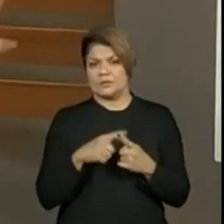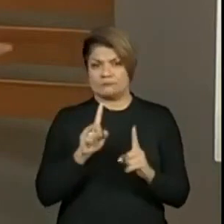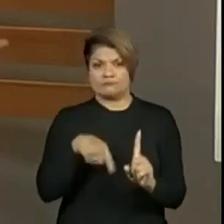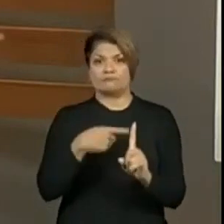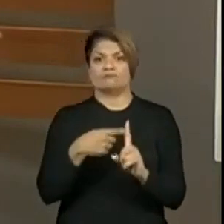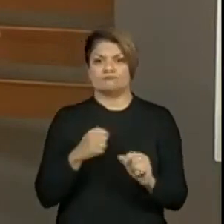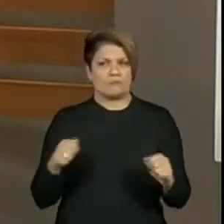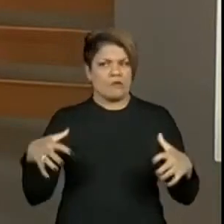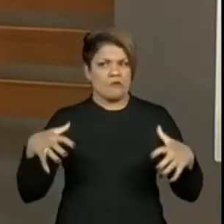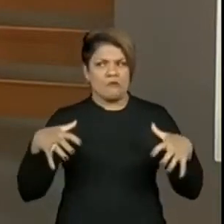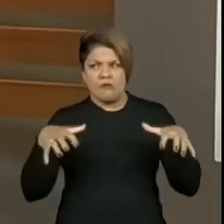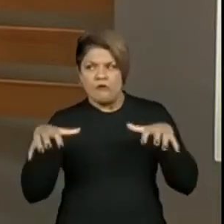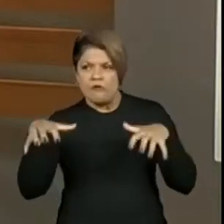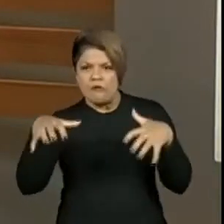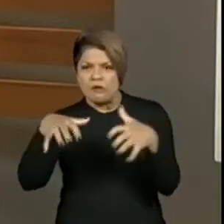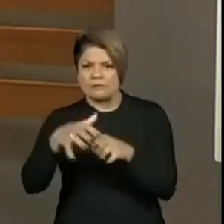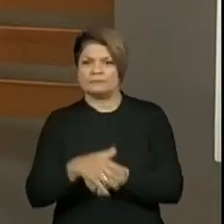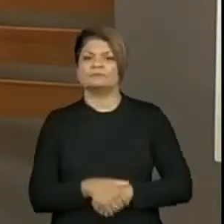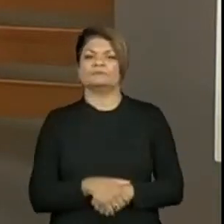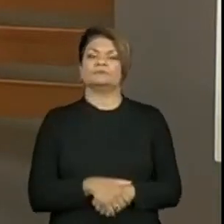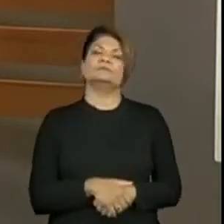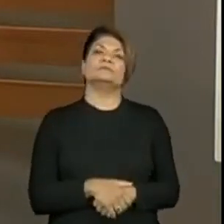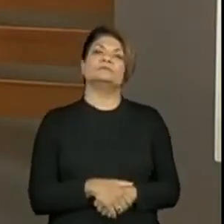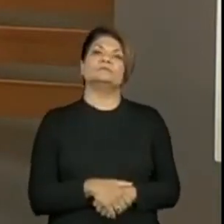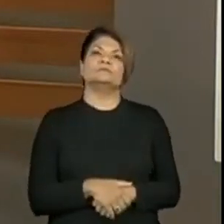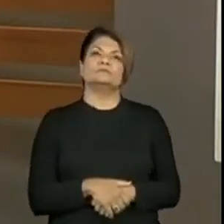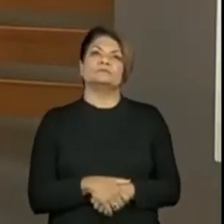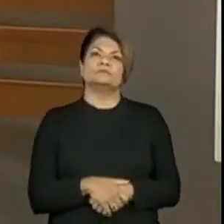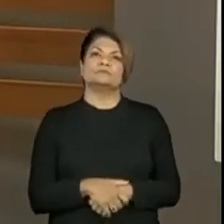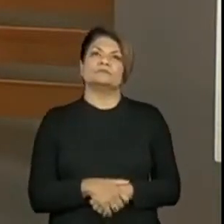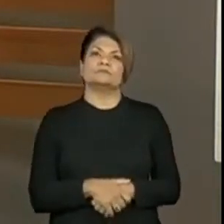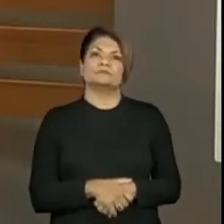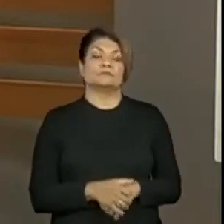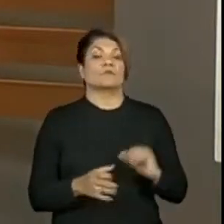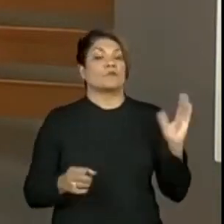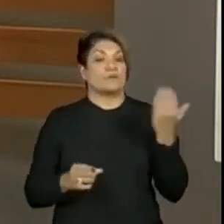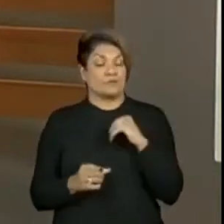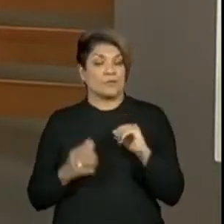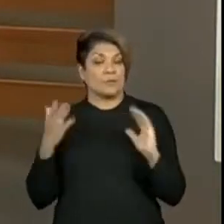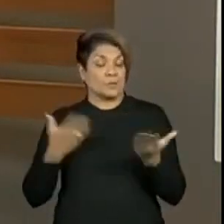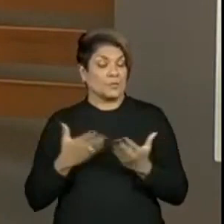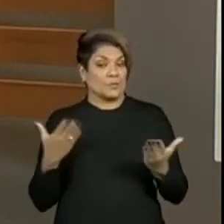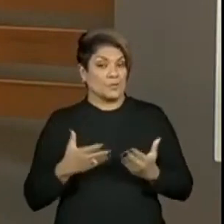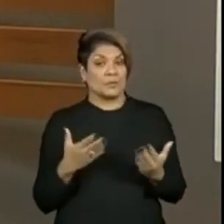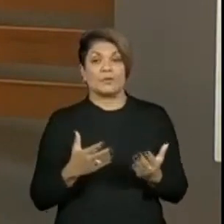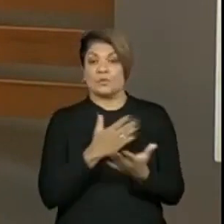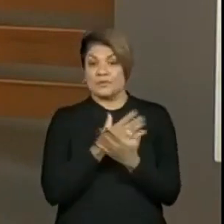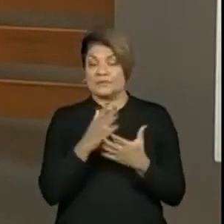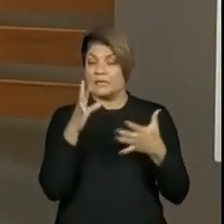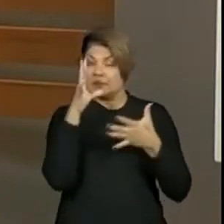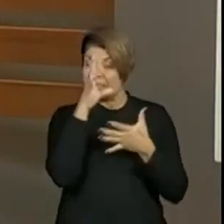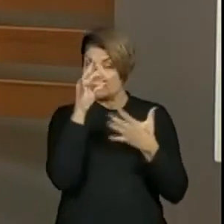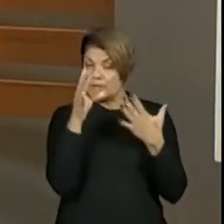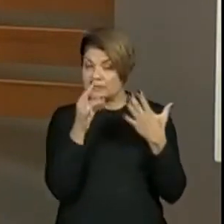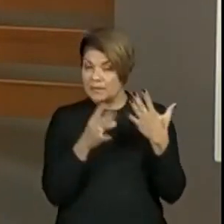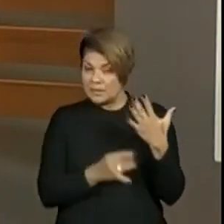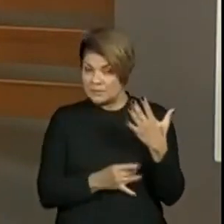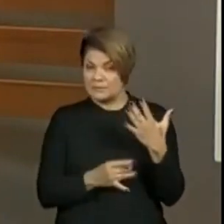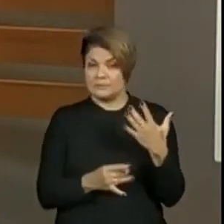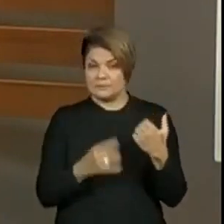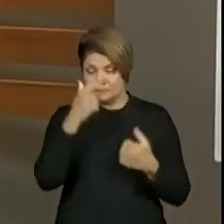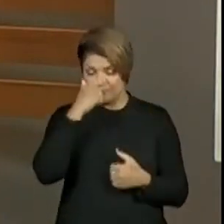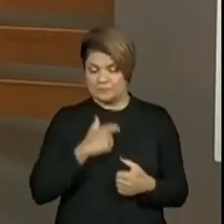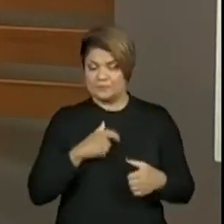de assombrar. Assombrar a paz. Mas vamos para a parte agora, de começar por bem detalhado as características do personagem.